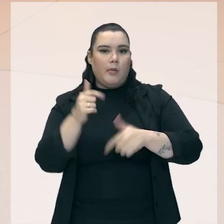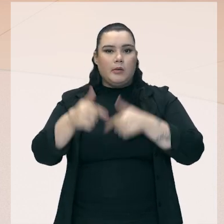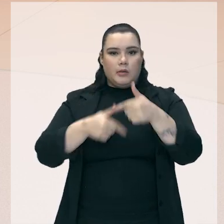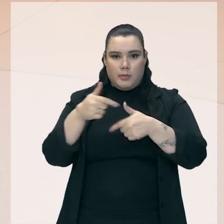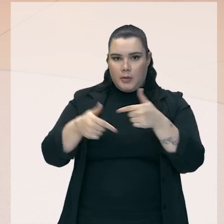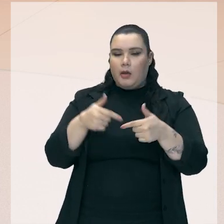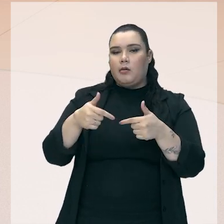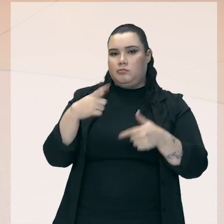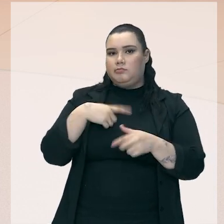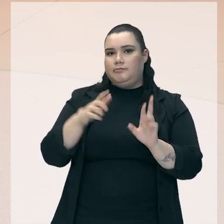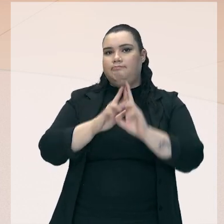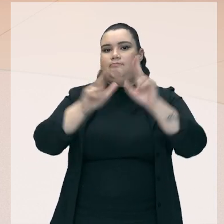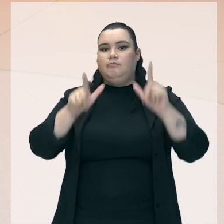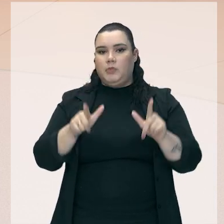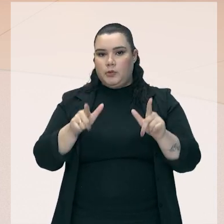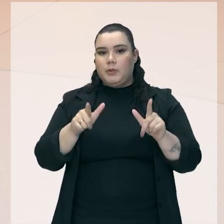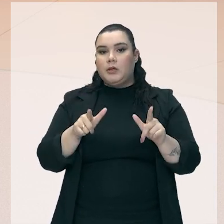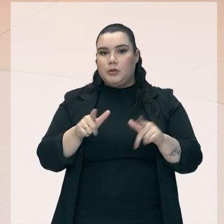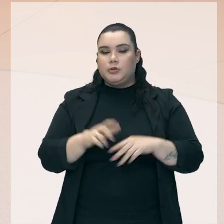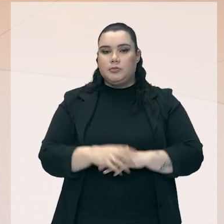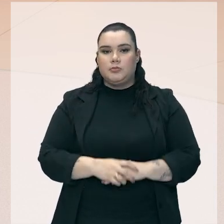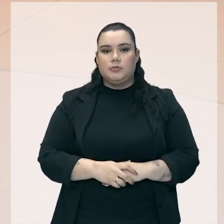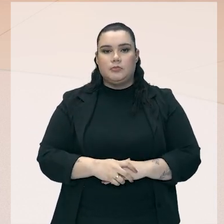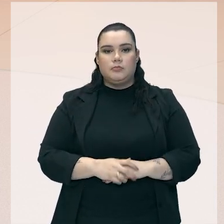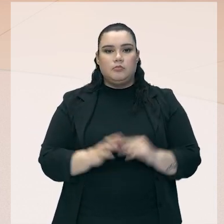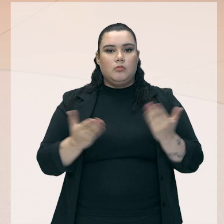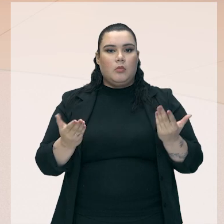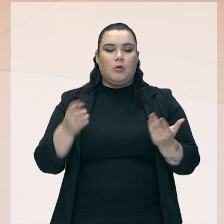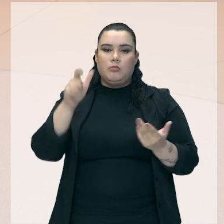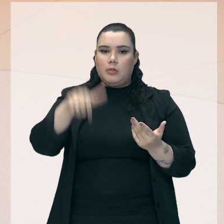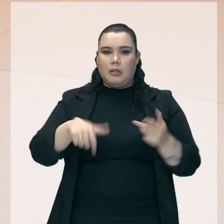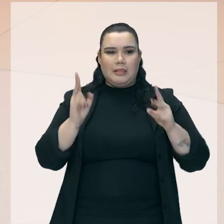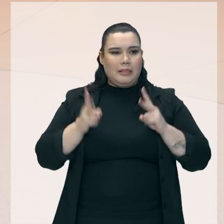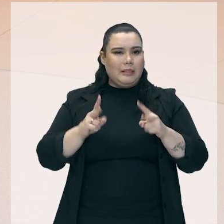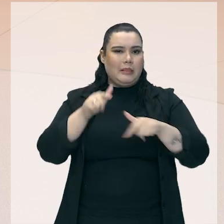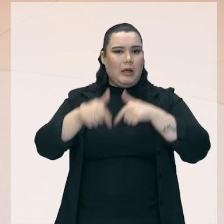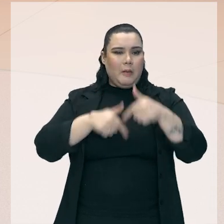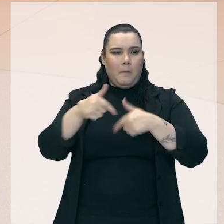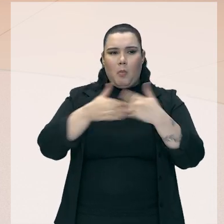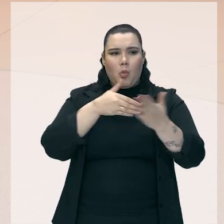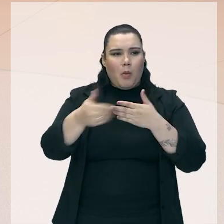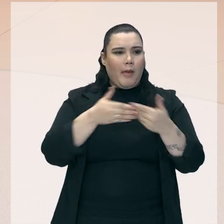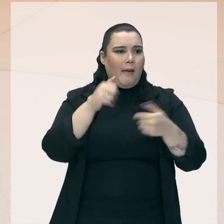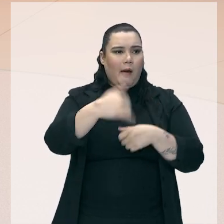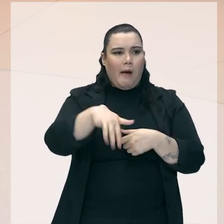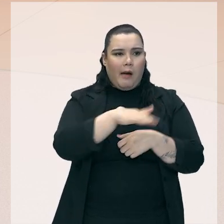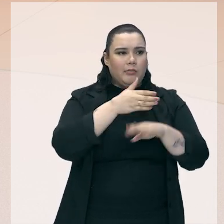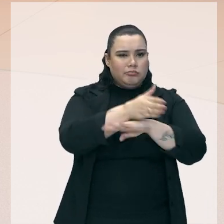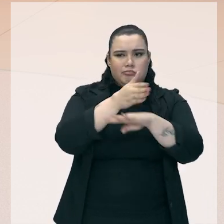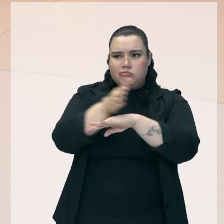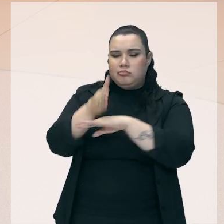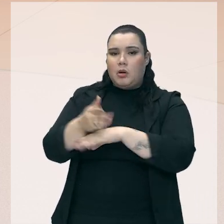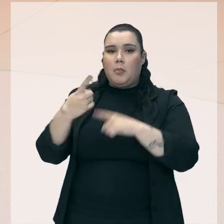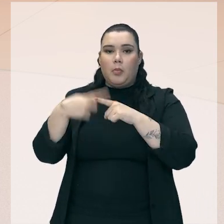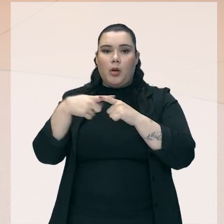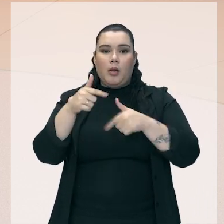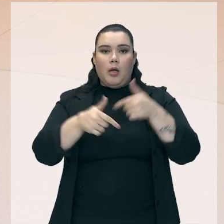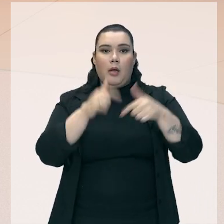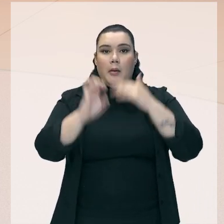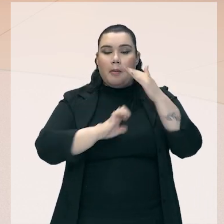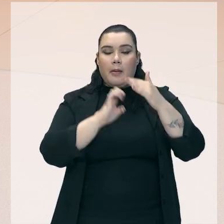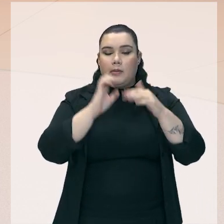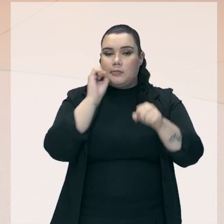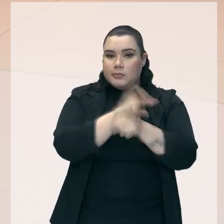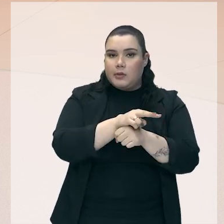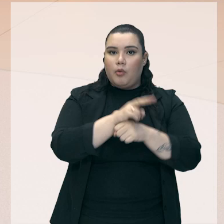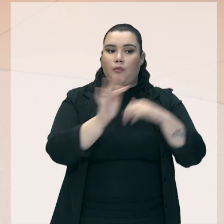economy, como se fala em inglês, né, onde você trabalha, onde dá aí pra garantir o seu sustento, porque emprego formal as pessoas não